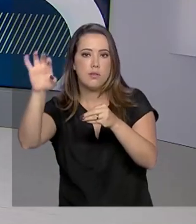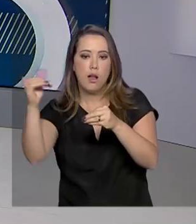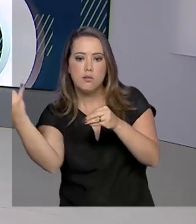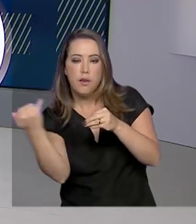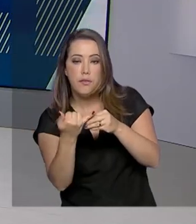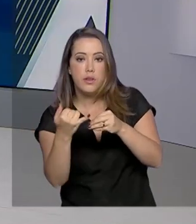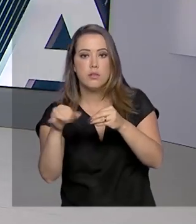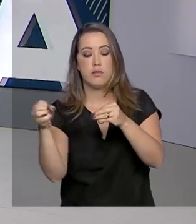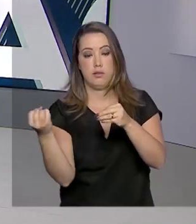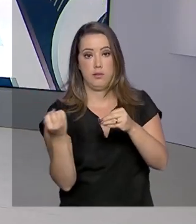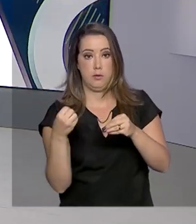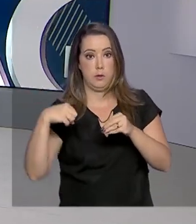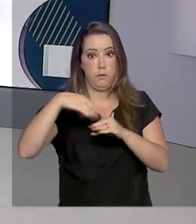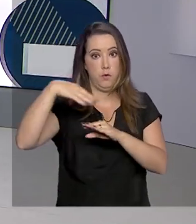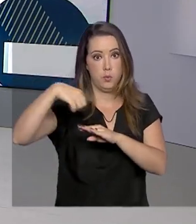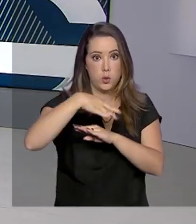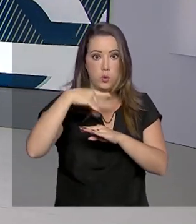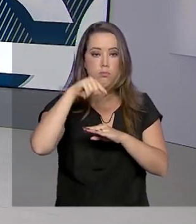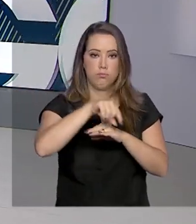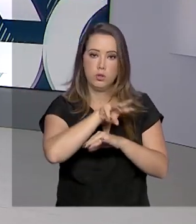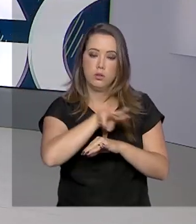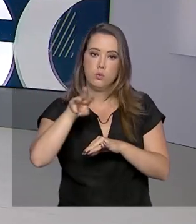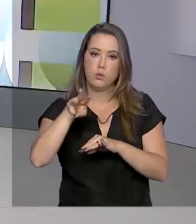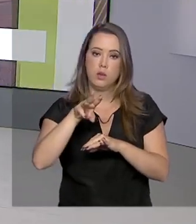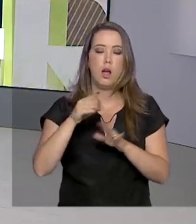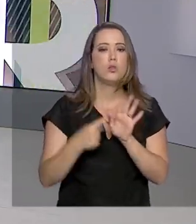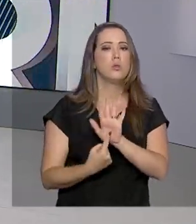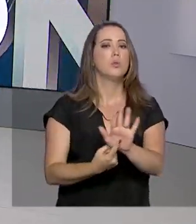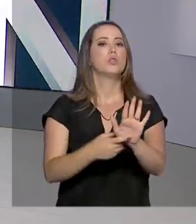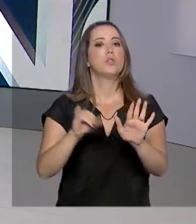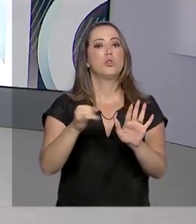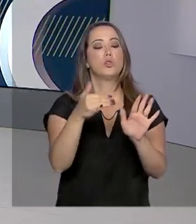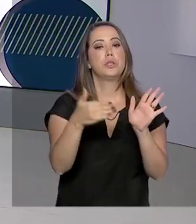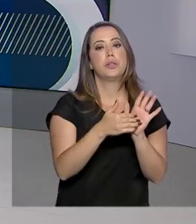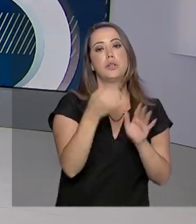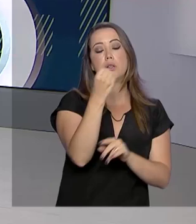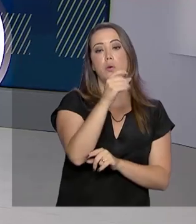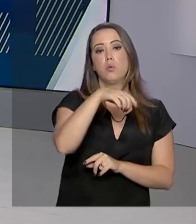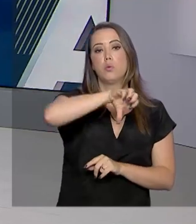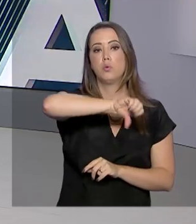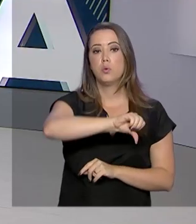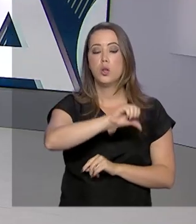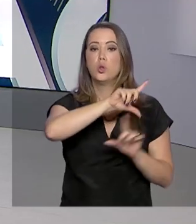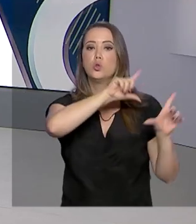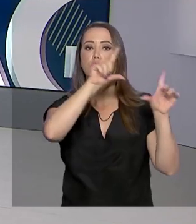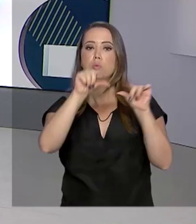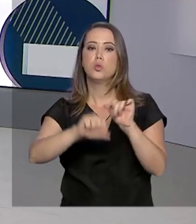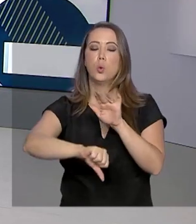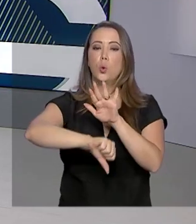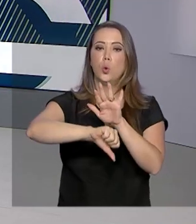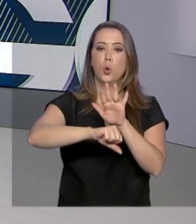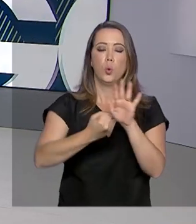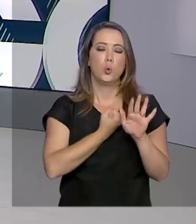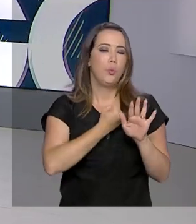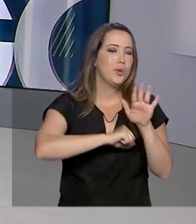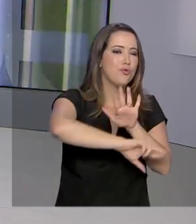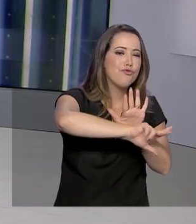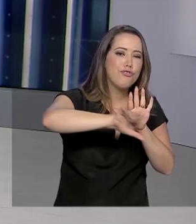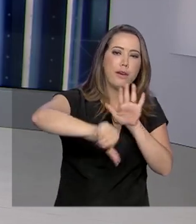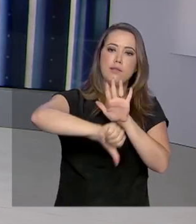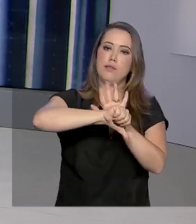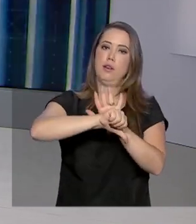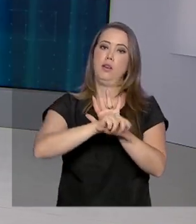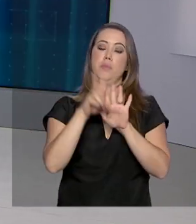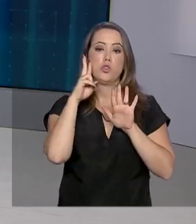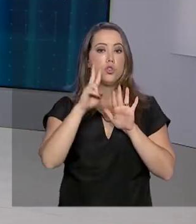estados e o Distrito Federal, revelam que de janeiro a outubro de 2019, caiu o número de vários crimes. A gente